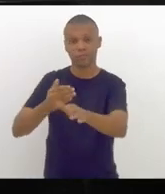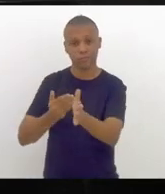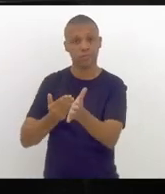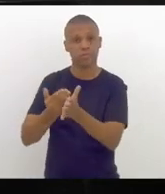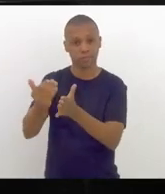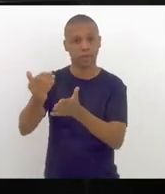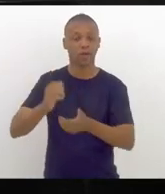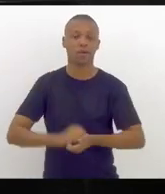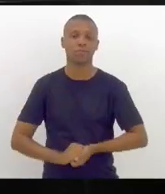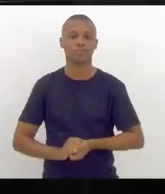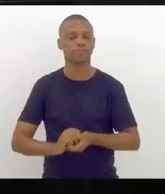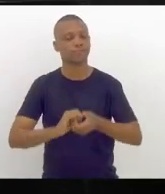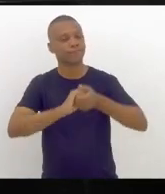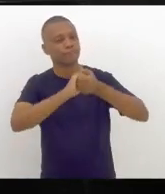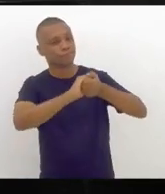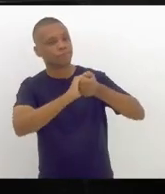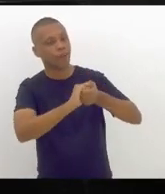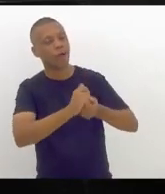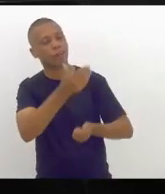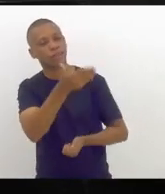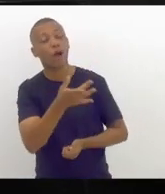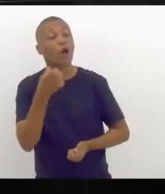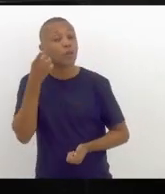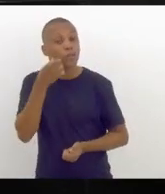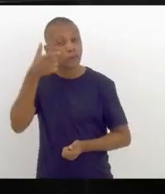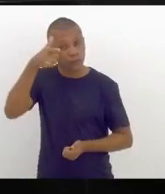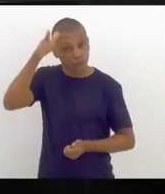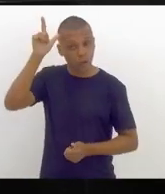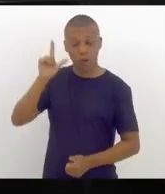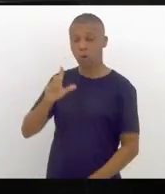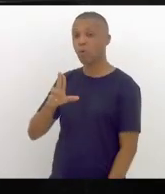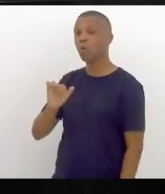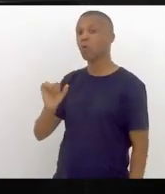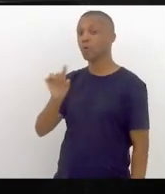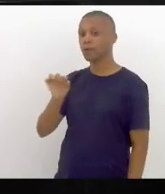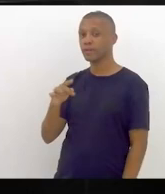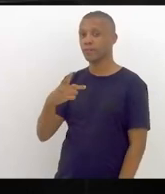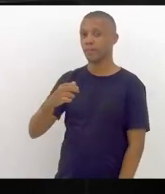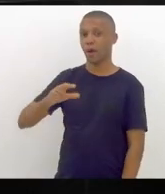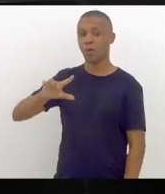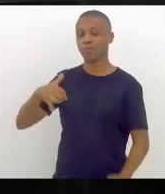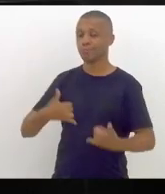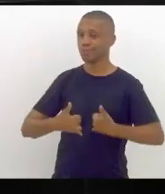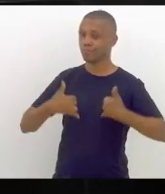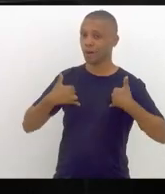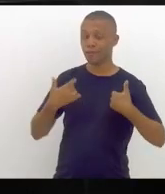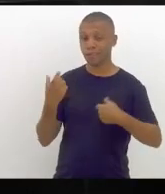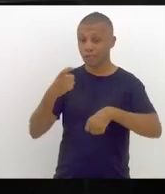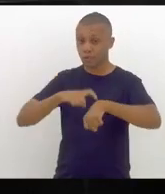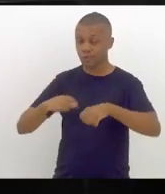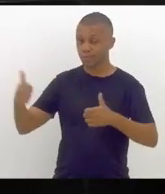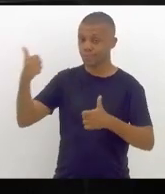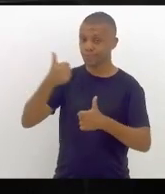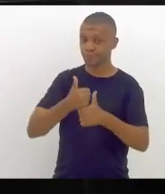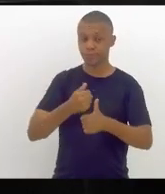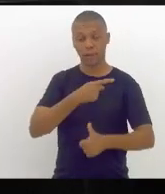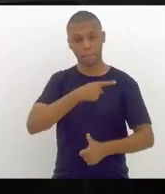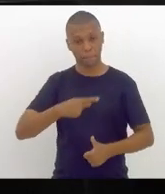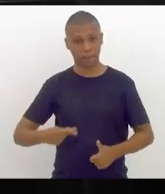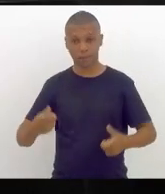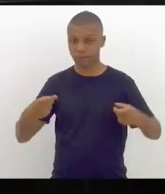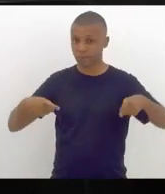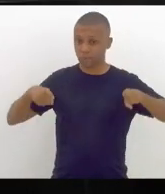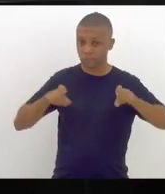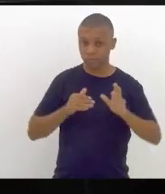Saudar o nobre deputado Luiz Paulo, que muito nos honra na presidência desse início da sessão.